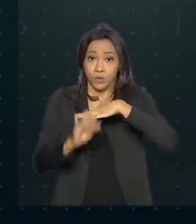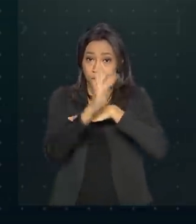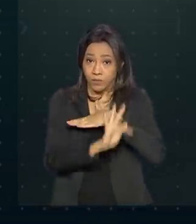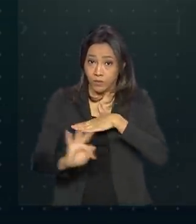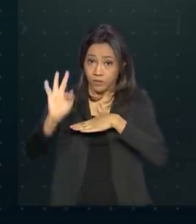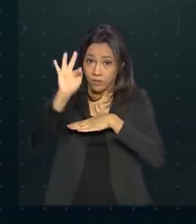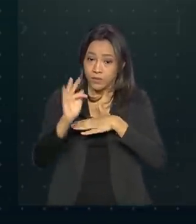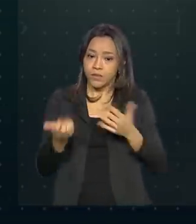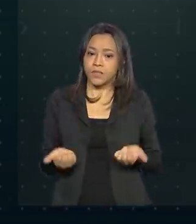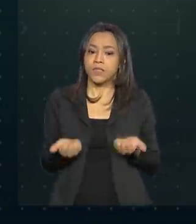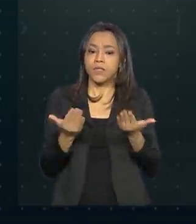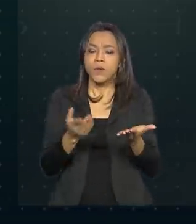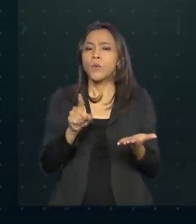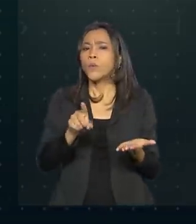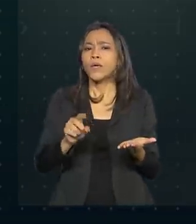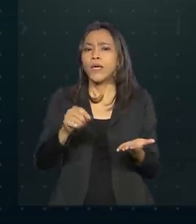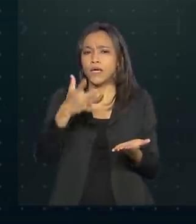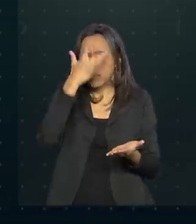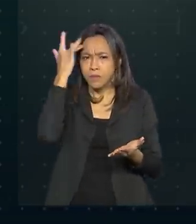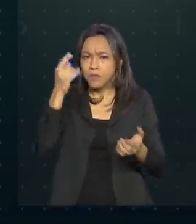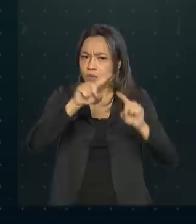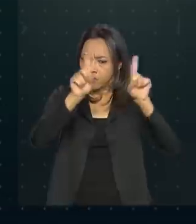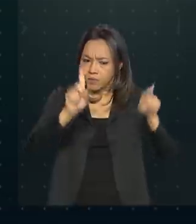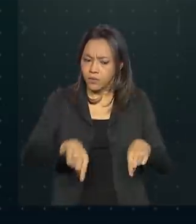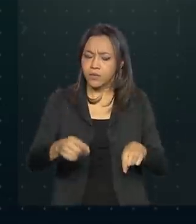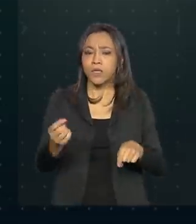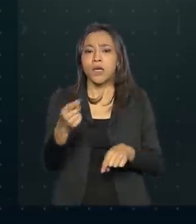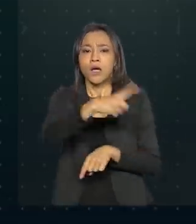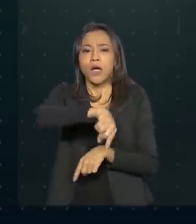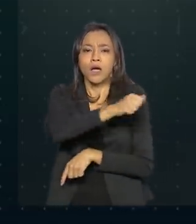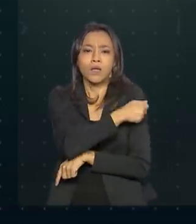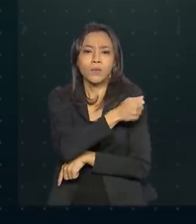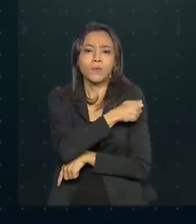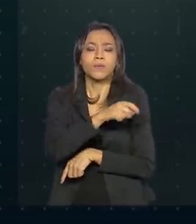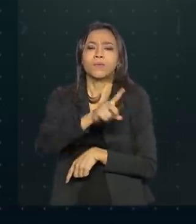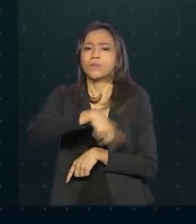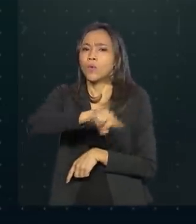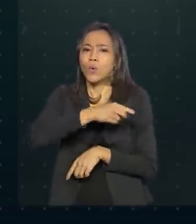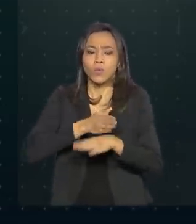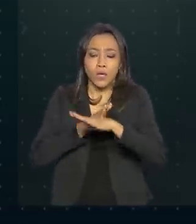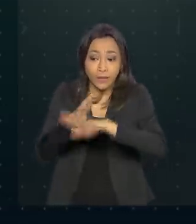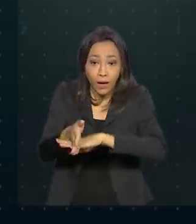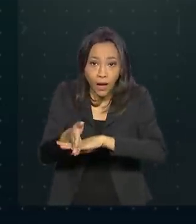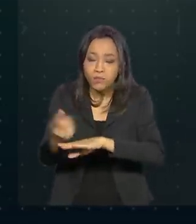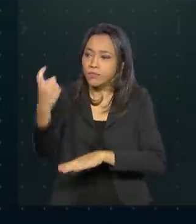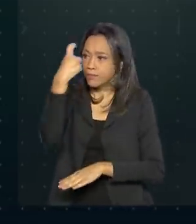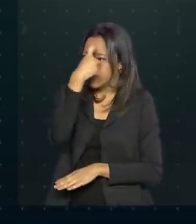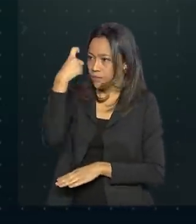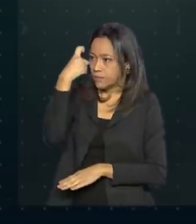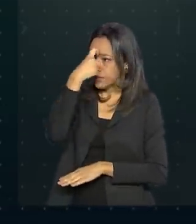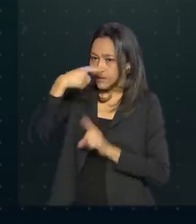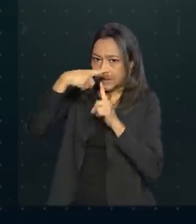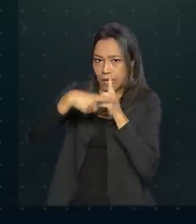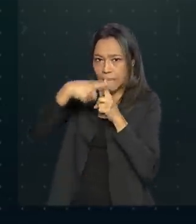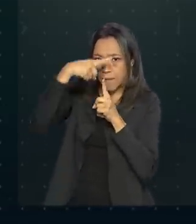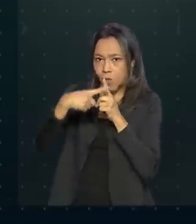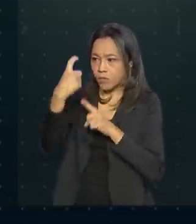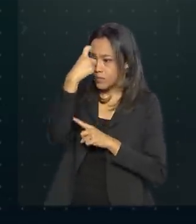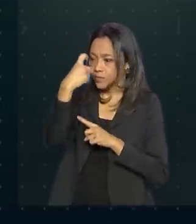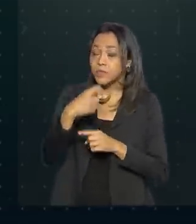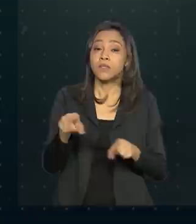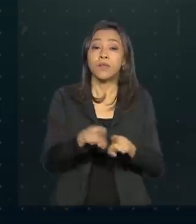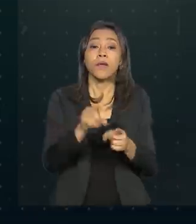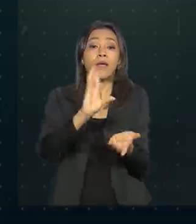aferição da temperatura dos servidores, estudantes e colaboradores ao entrar no local. Termômetro, álcool